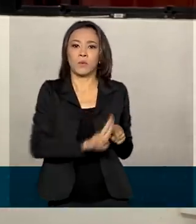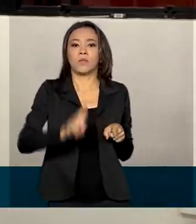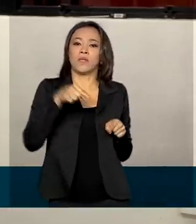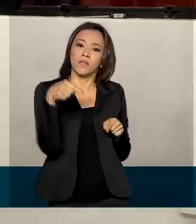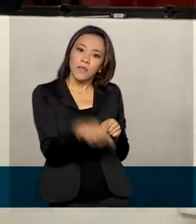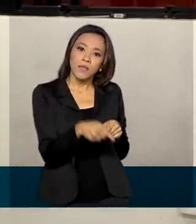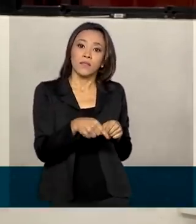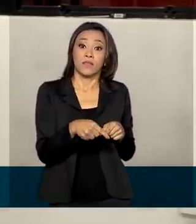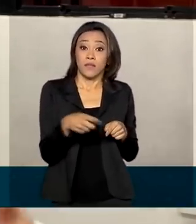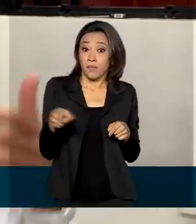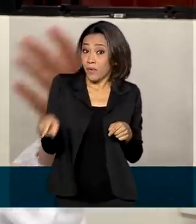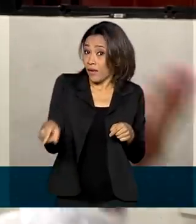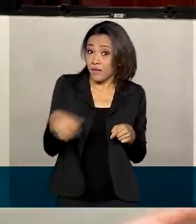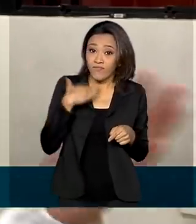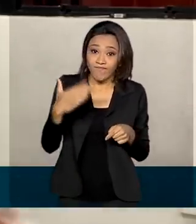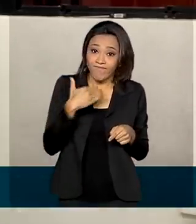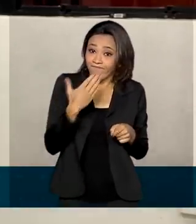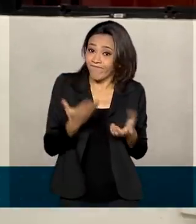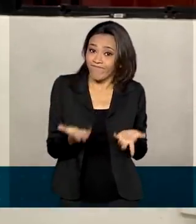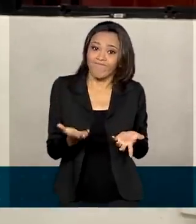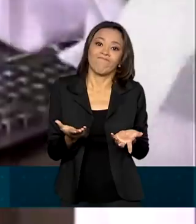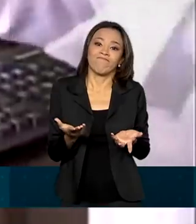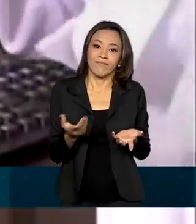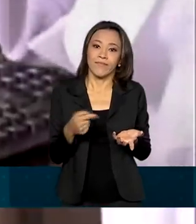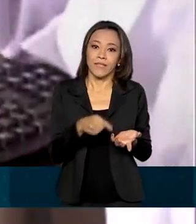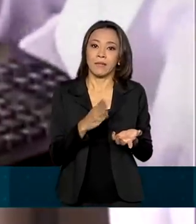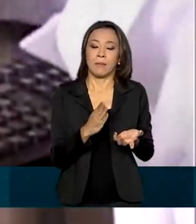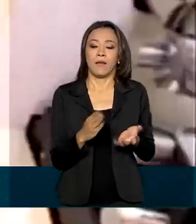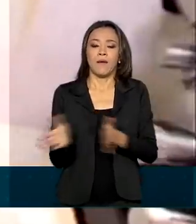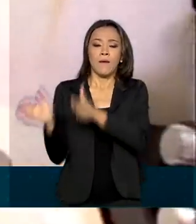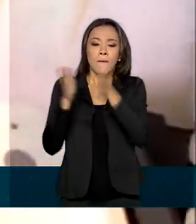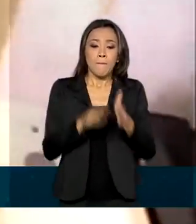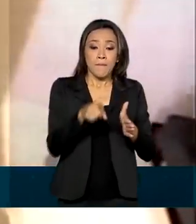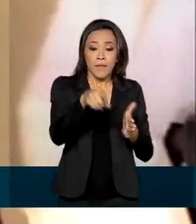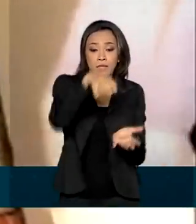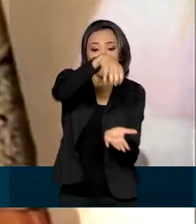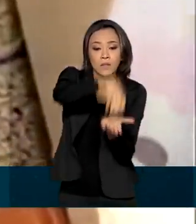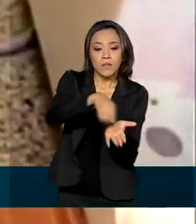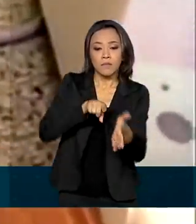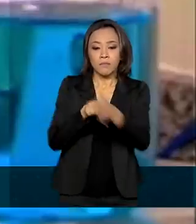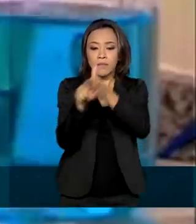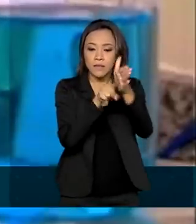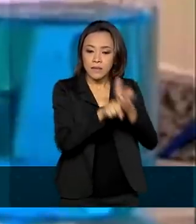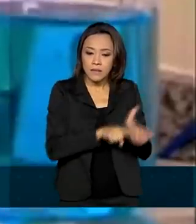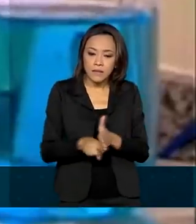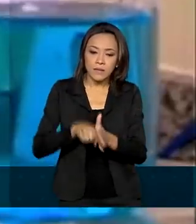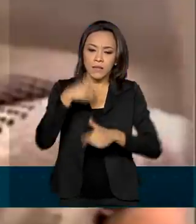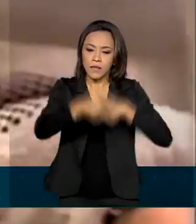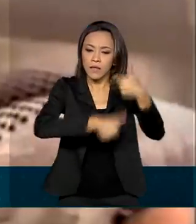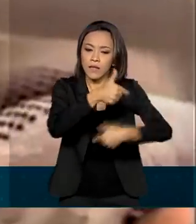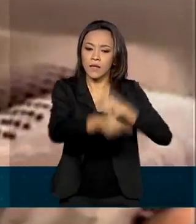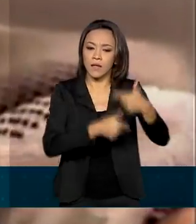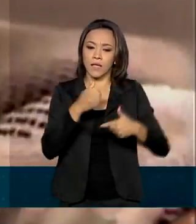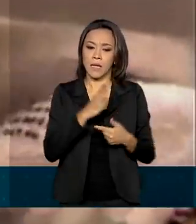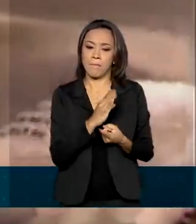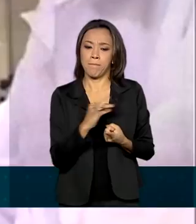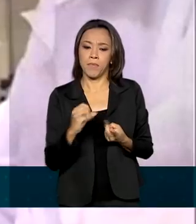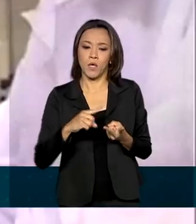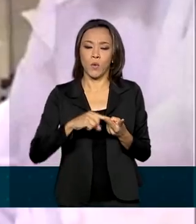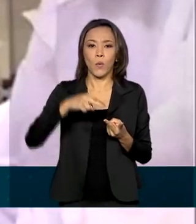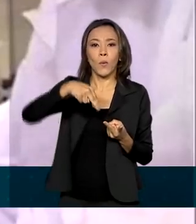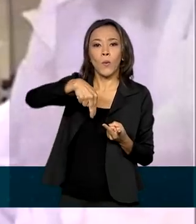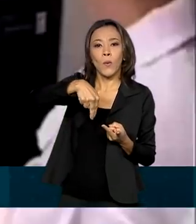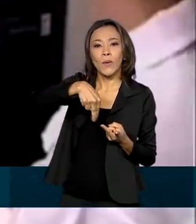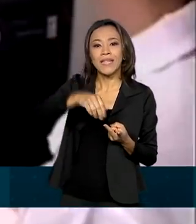é de uma fonte renovável, pelo bioplástico. O CTN atua nas áreas de biotecnologia, nanotecnologia